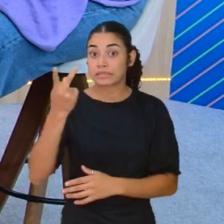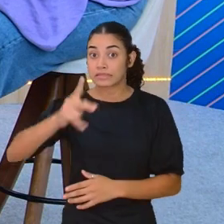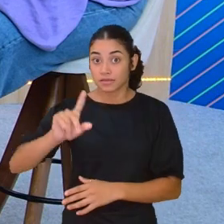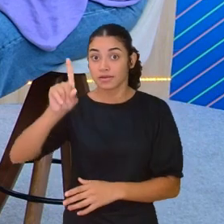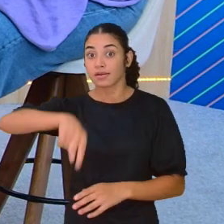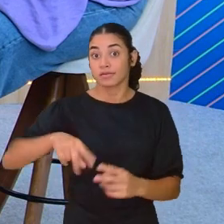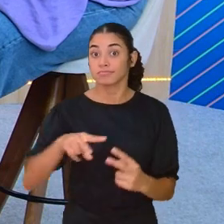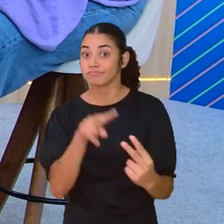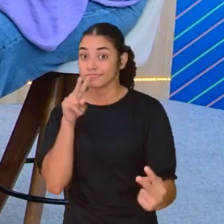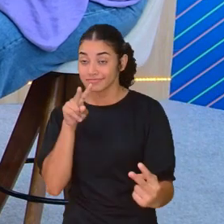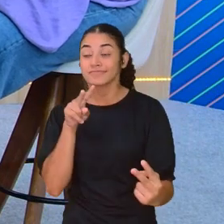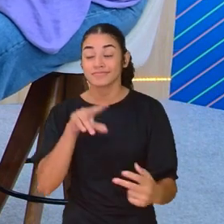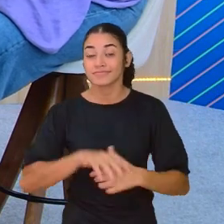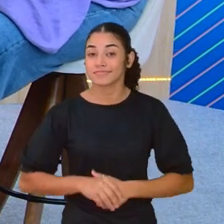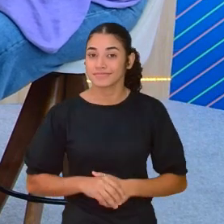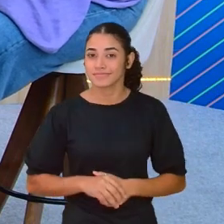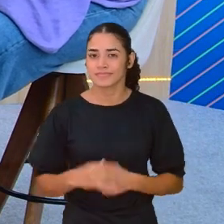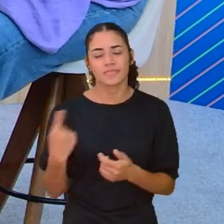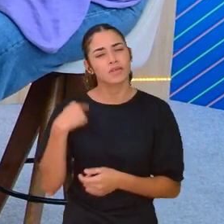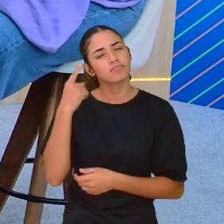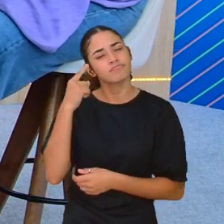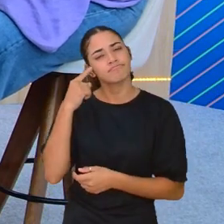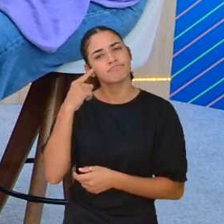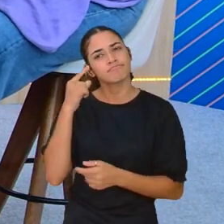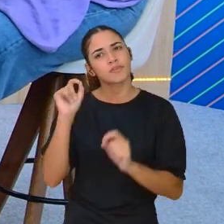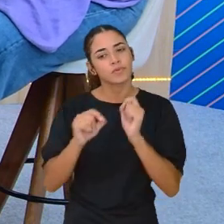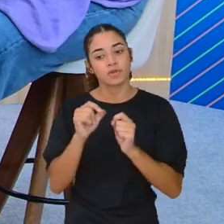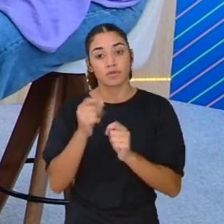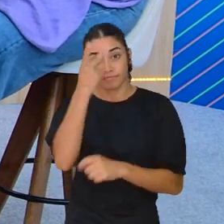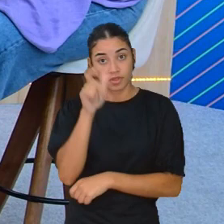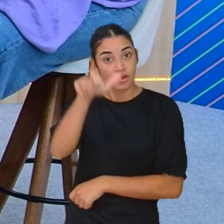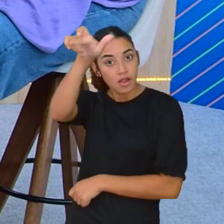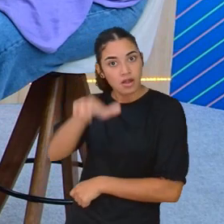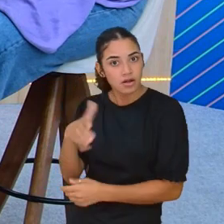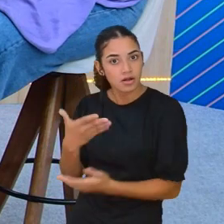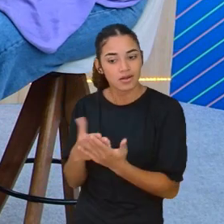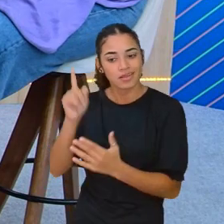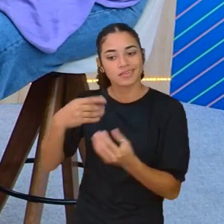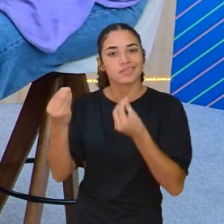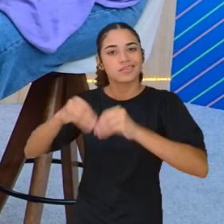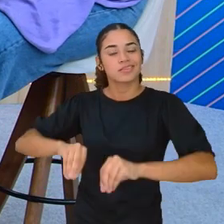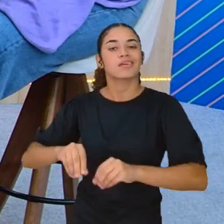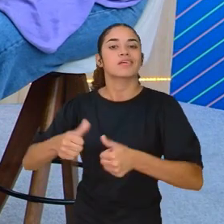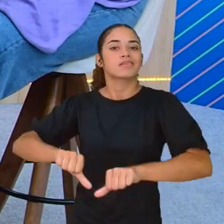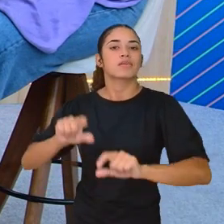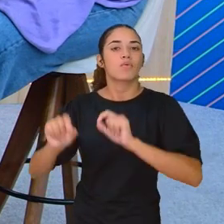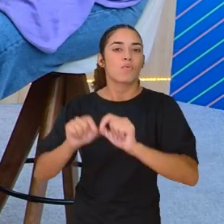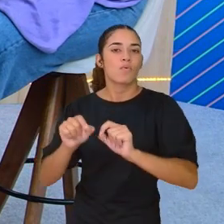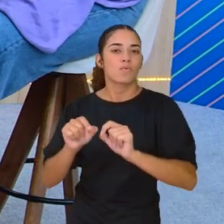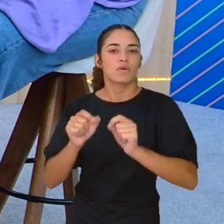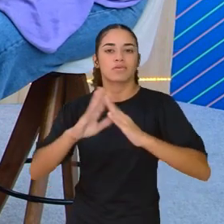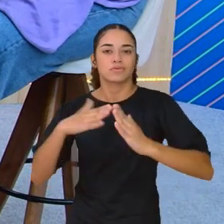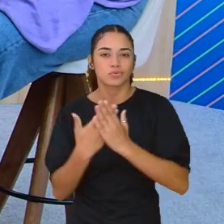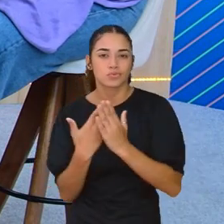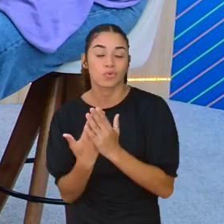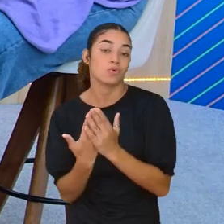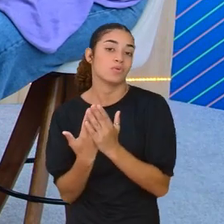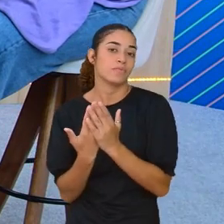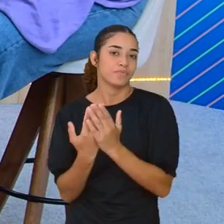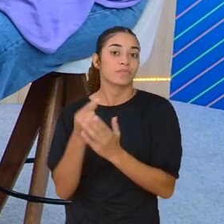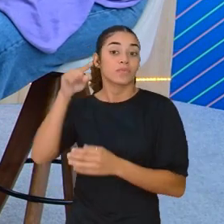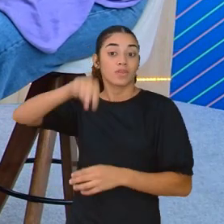A aula digital pensando nesse estudante, não é? Que está na escola e esse estudante com